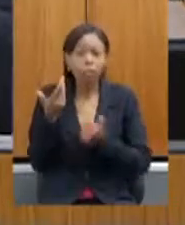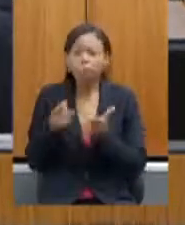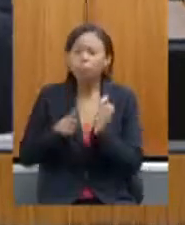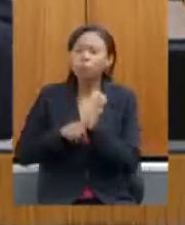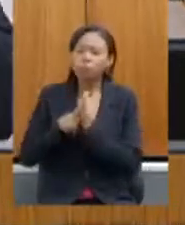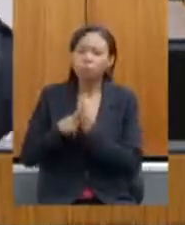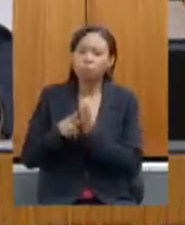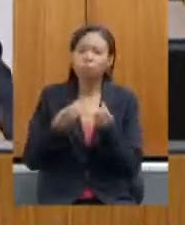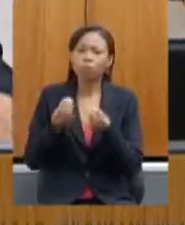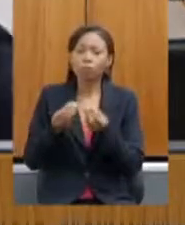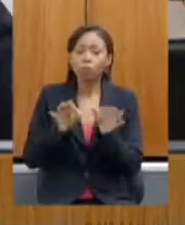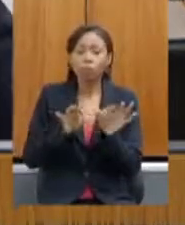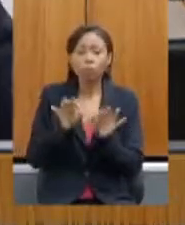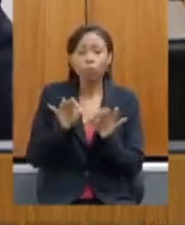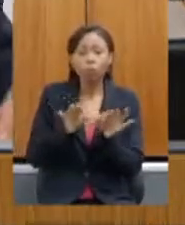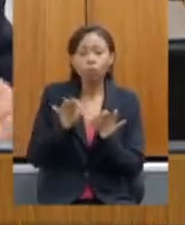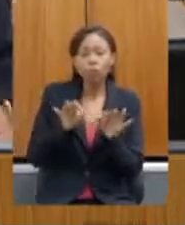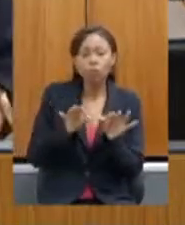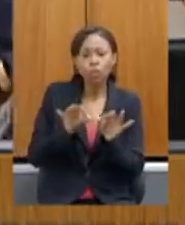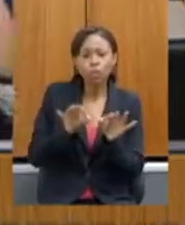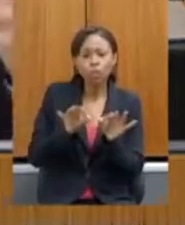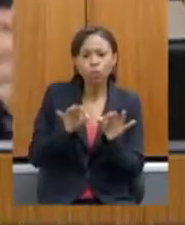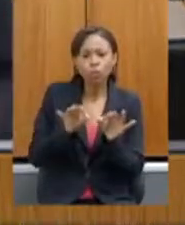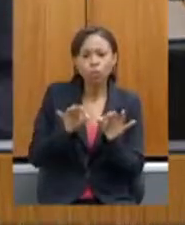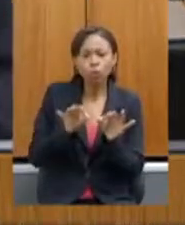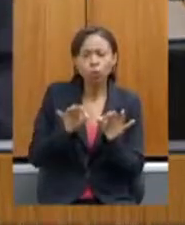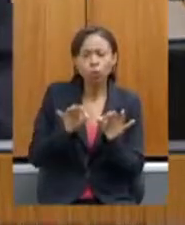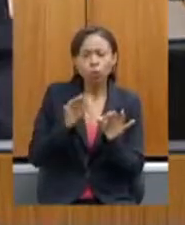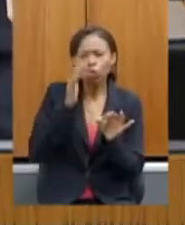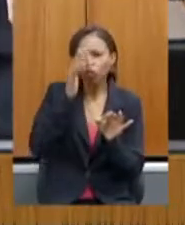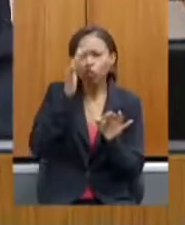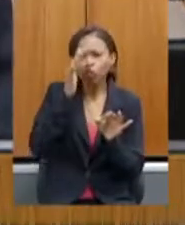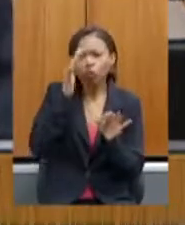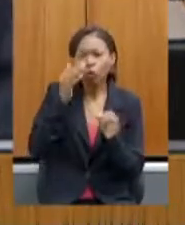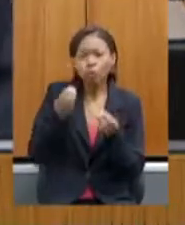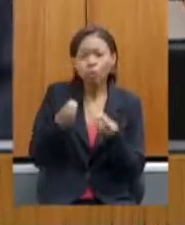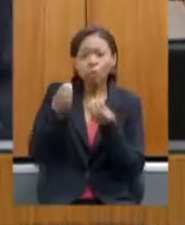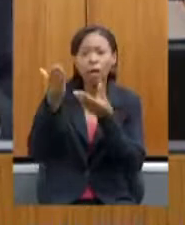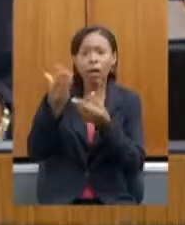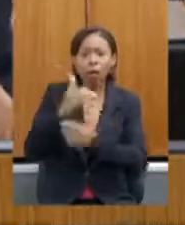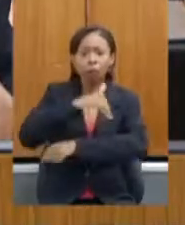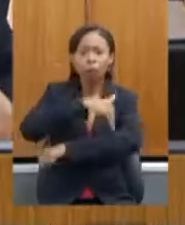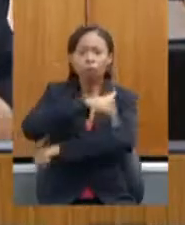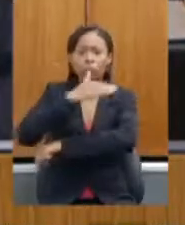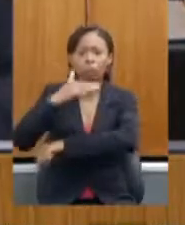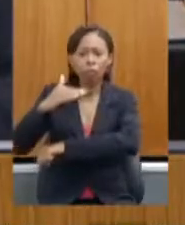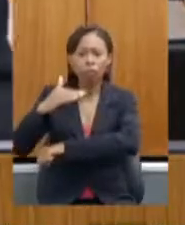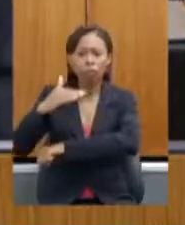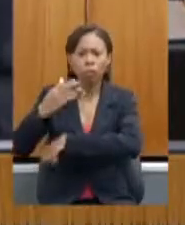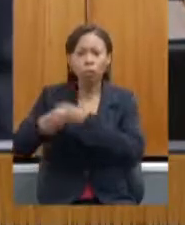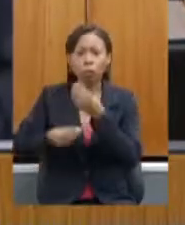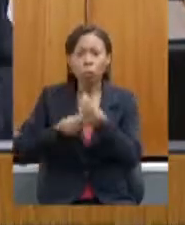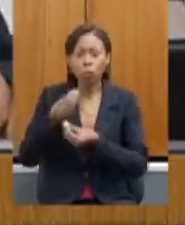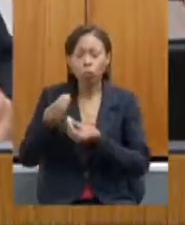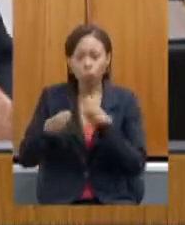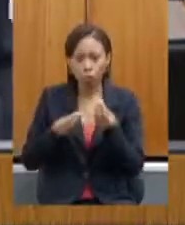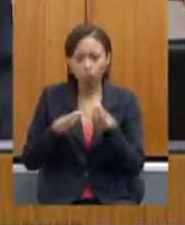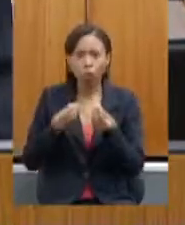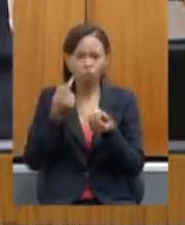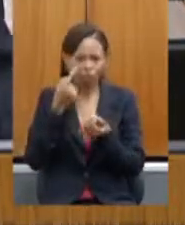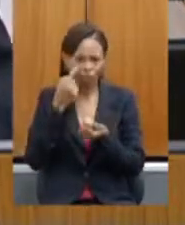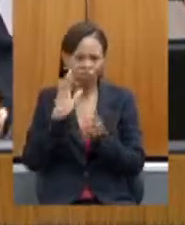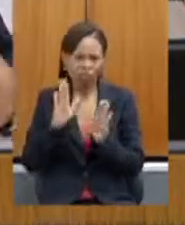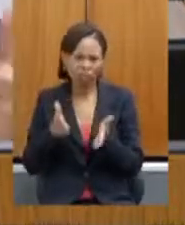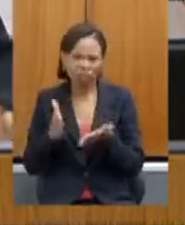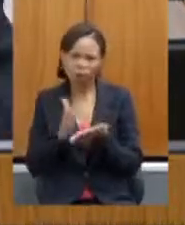nosso projeto Flores para Brumadinho eu vi que já foram contratados alguns técnicos é também uma parceria da CEAPA com